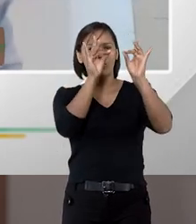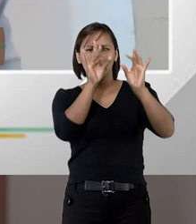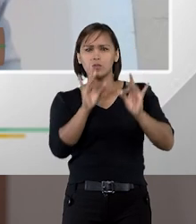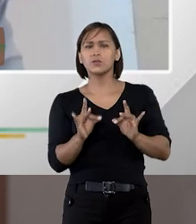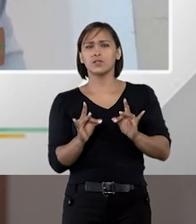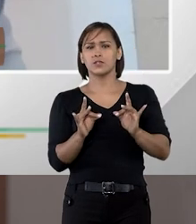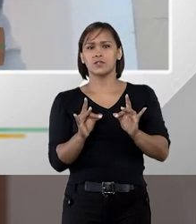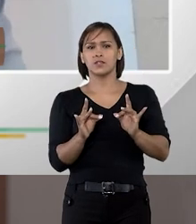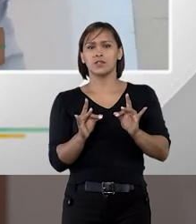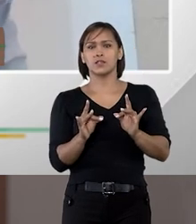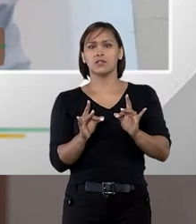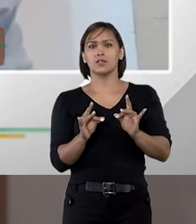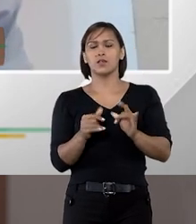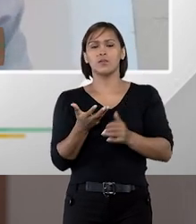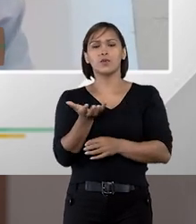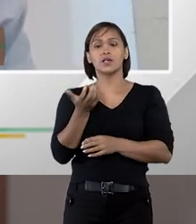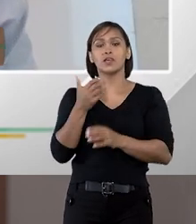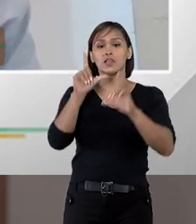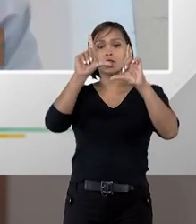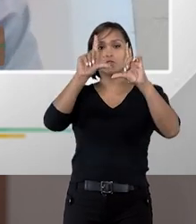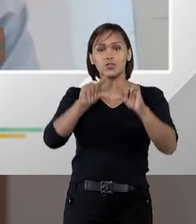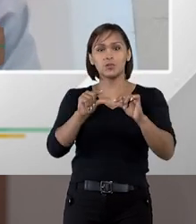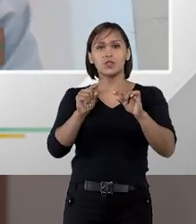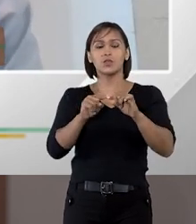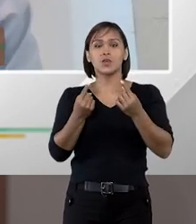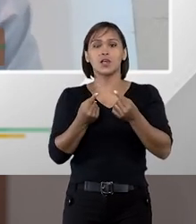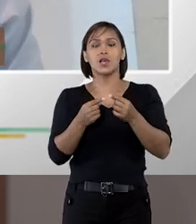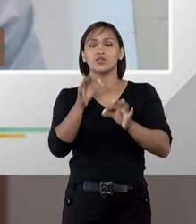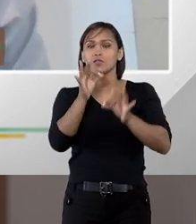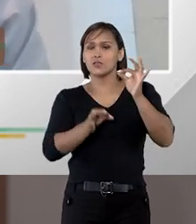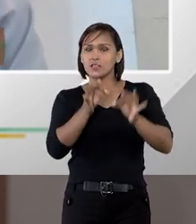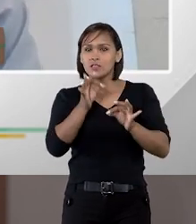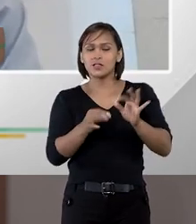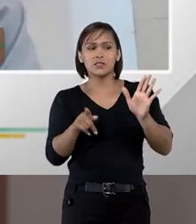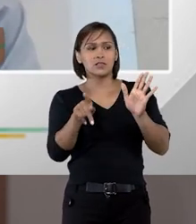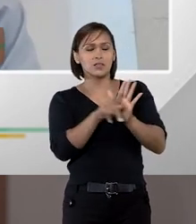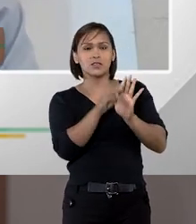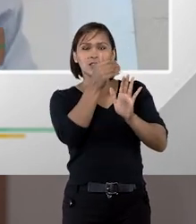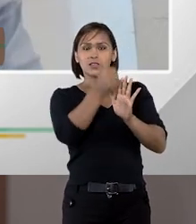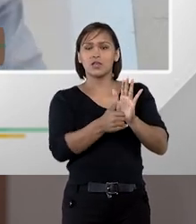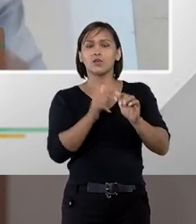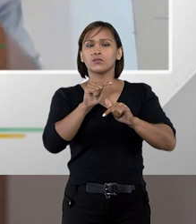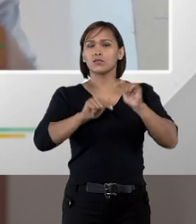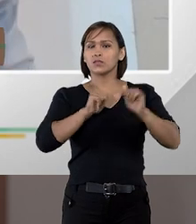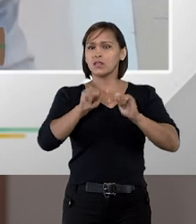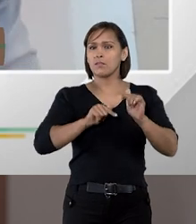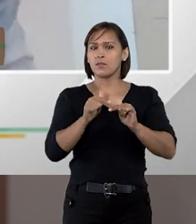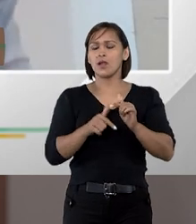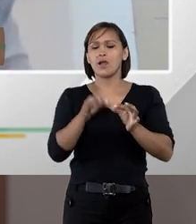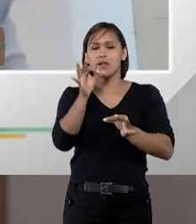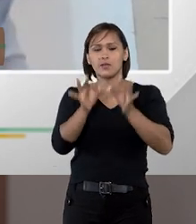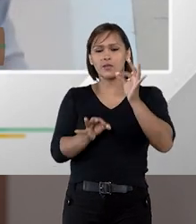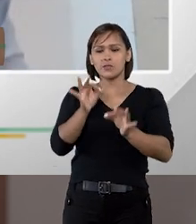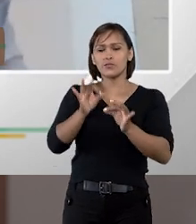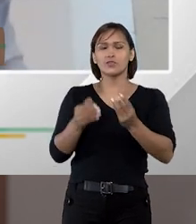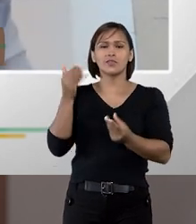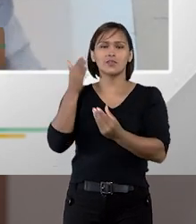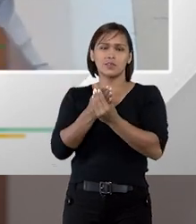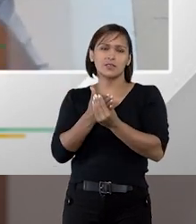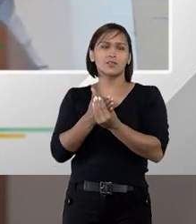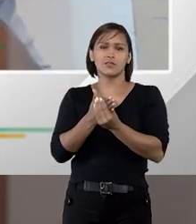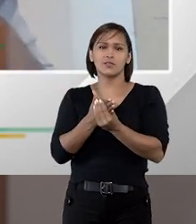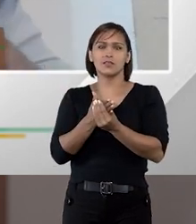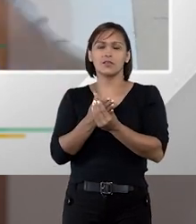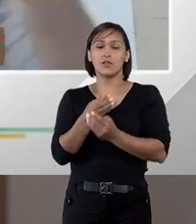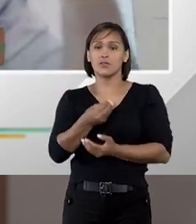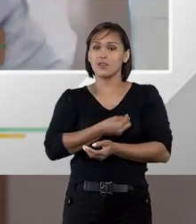peculiaridades com o intuito de diminuir a judicialização da atividade a judicialização